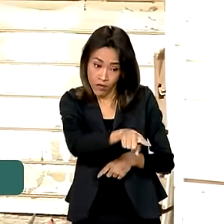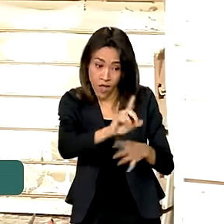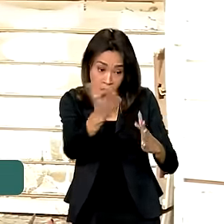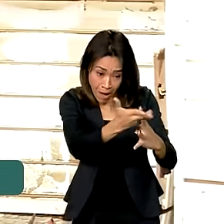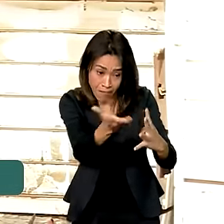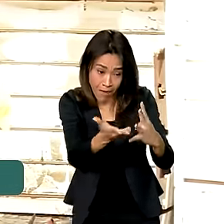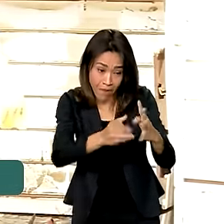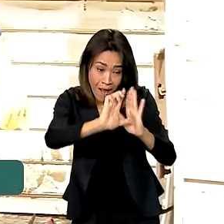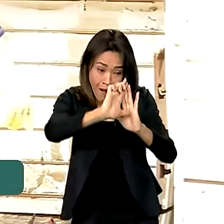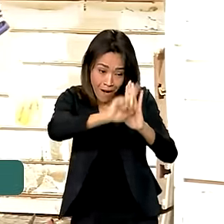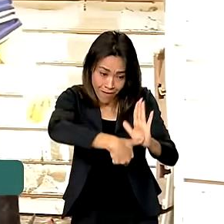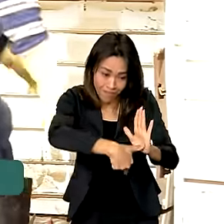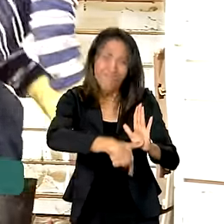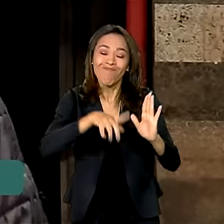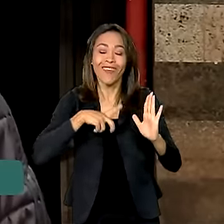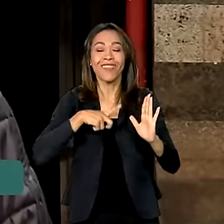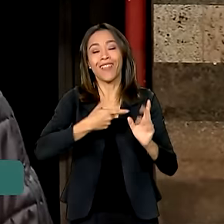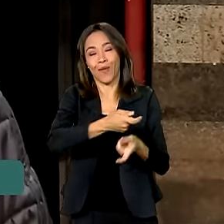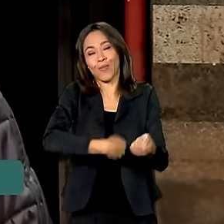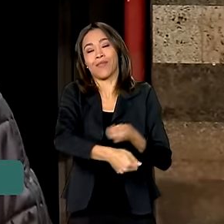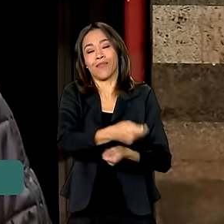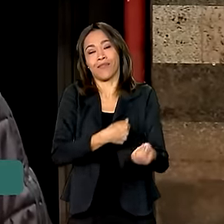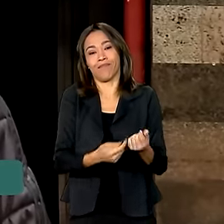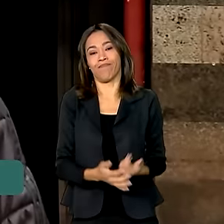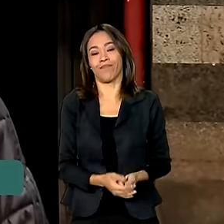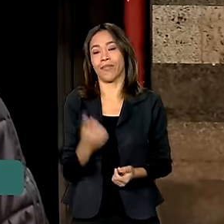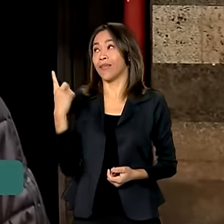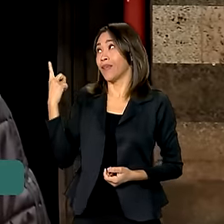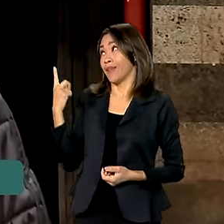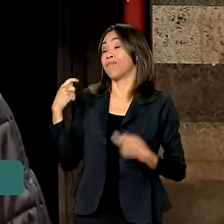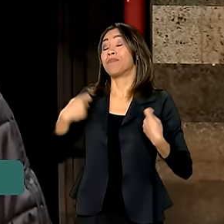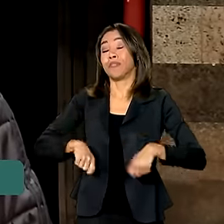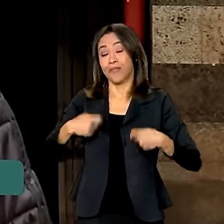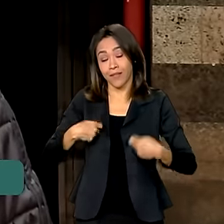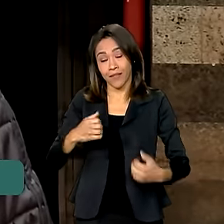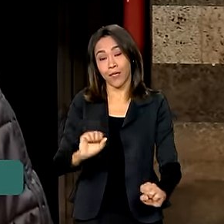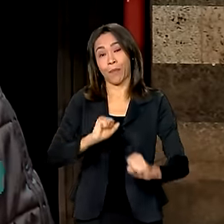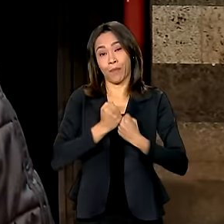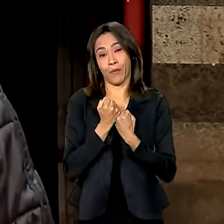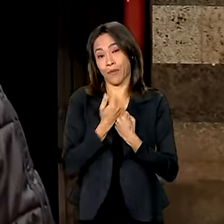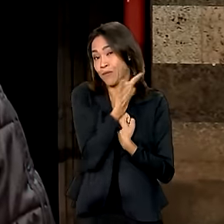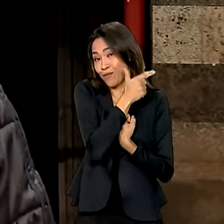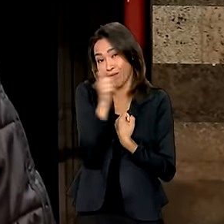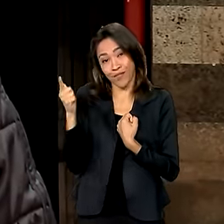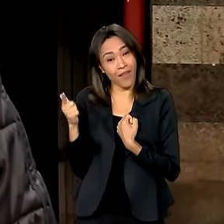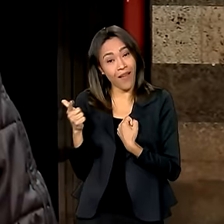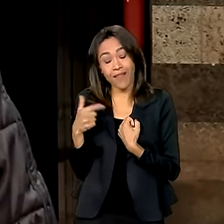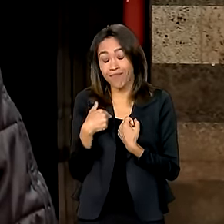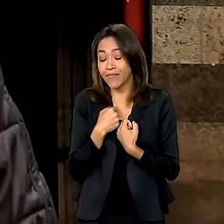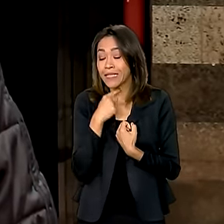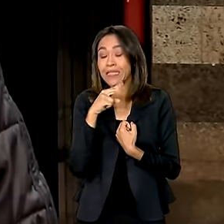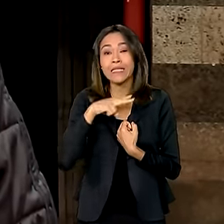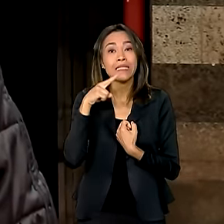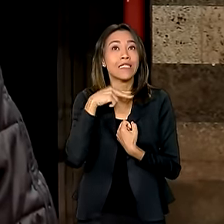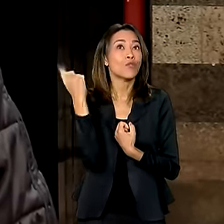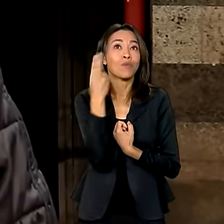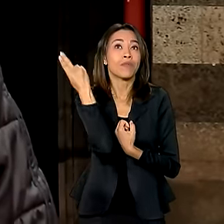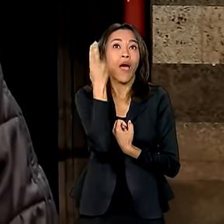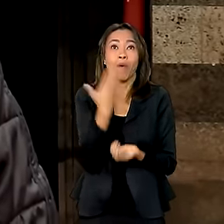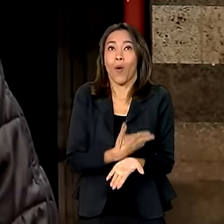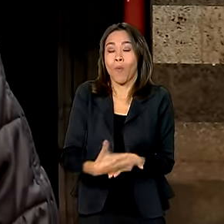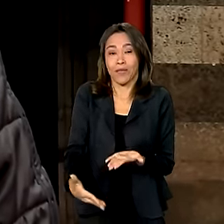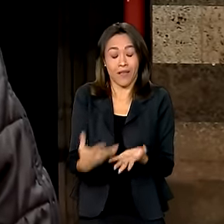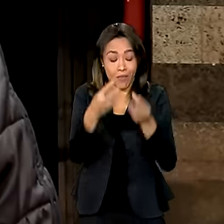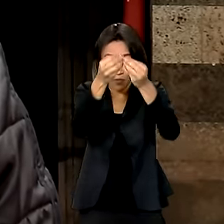atrasadas do Pronamp. Muito apoio. Se não houver apoio, não tem como recomeçar. É muita tragédia junto.